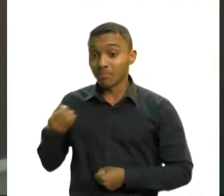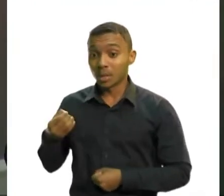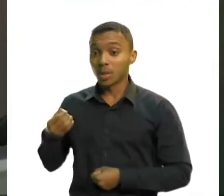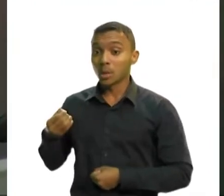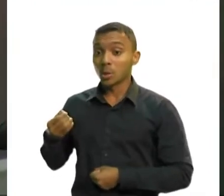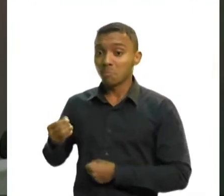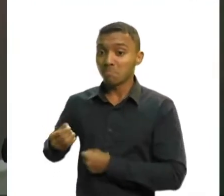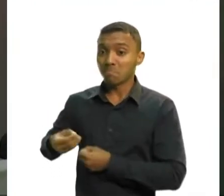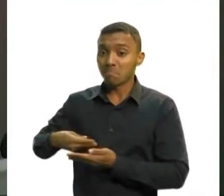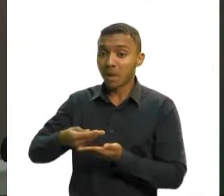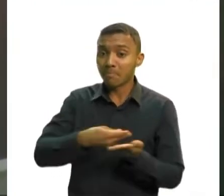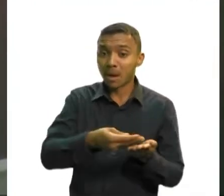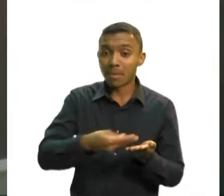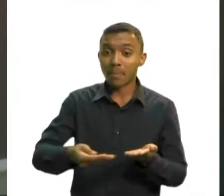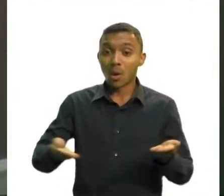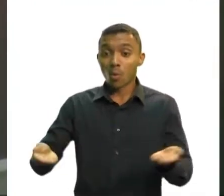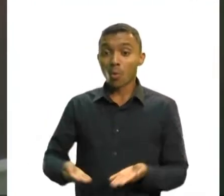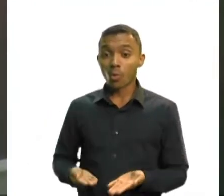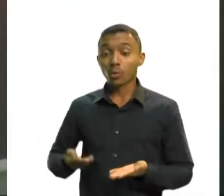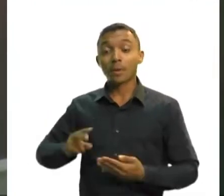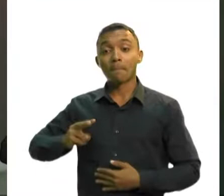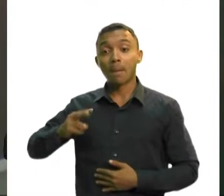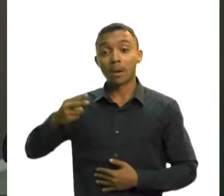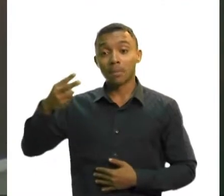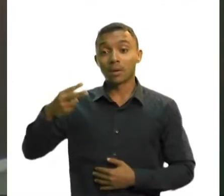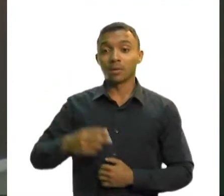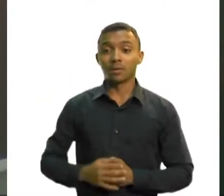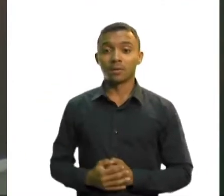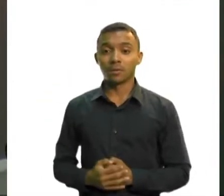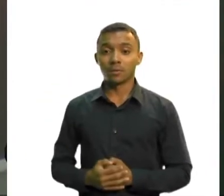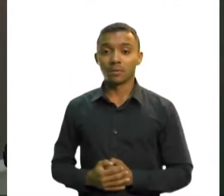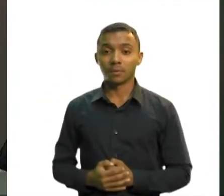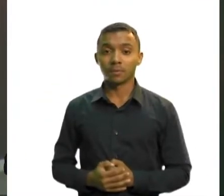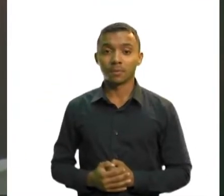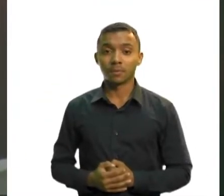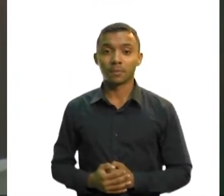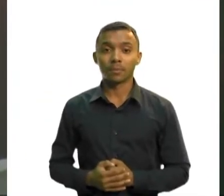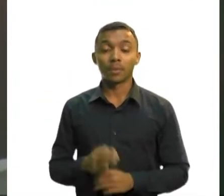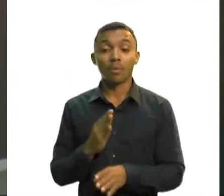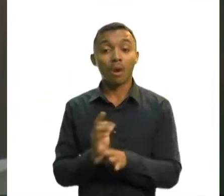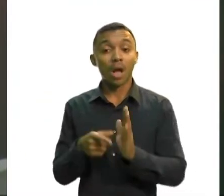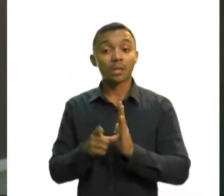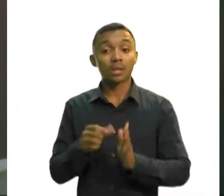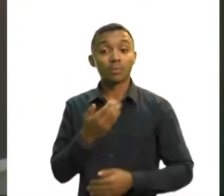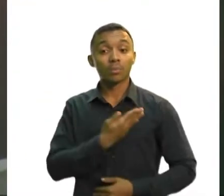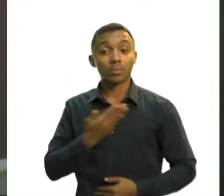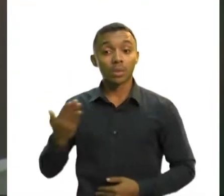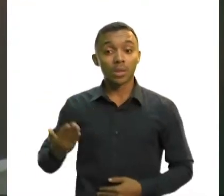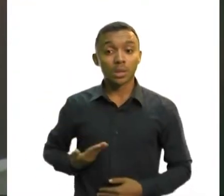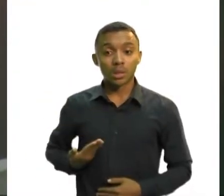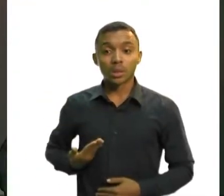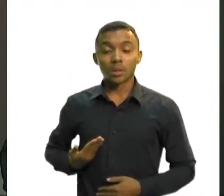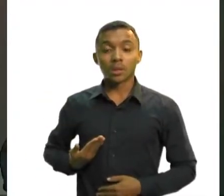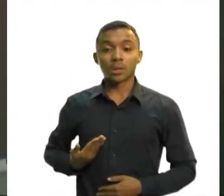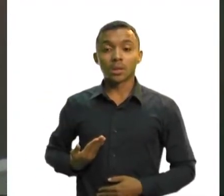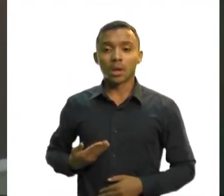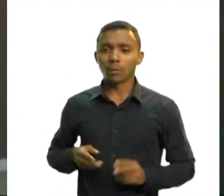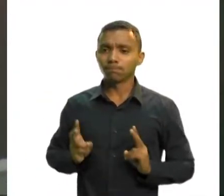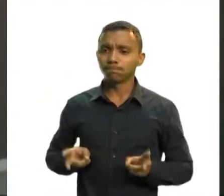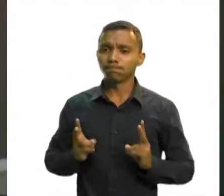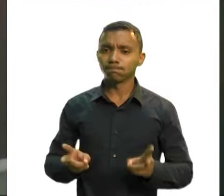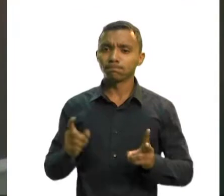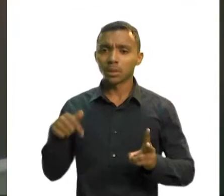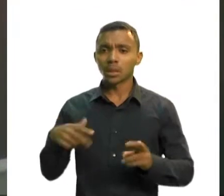entregas em 2021. Após ter se transformado em política pública permanente aprovado por esta casa, agora